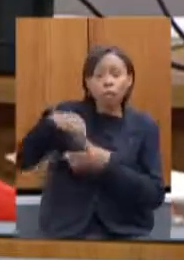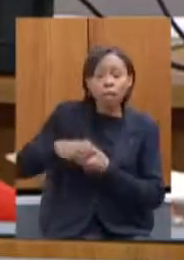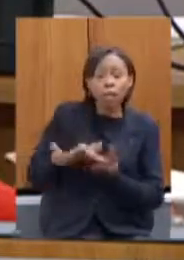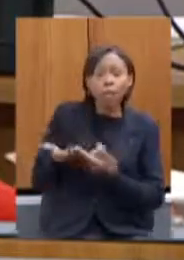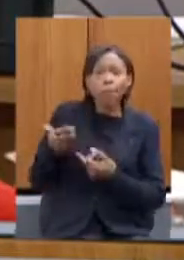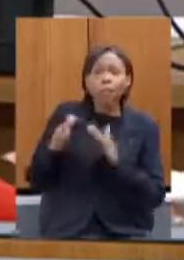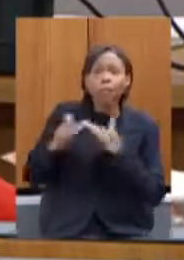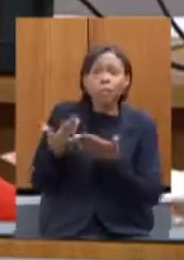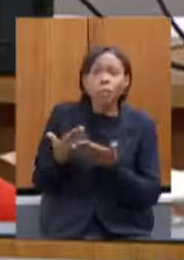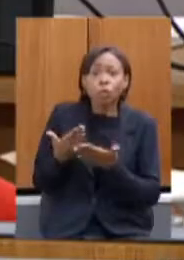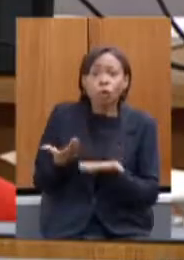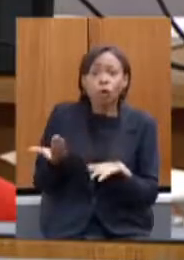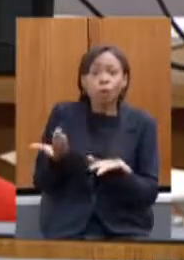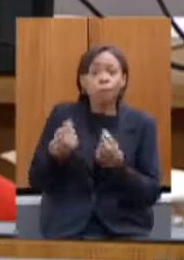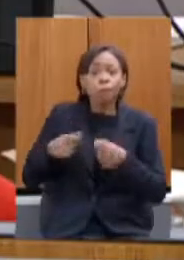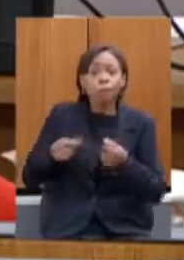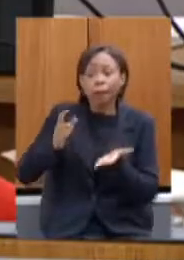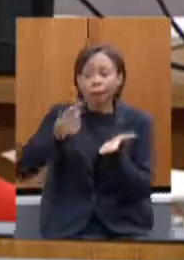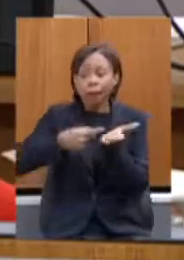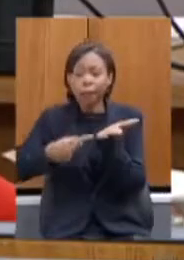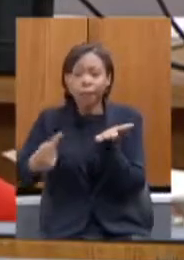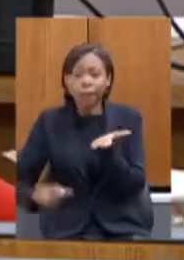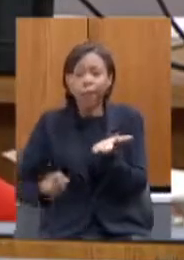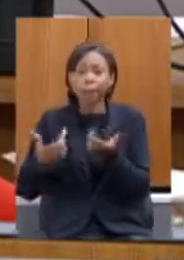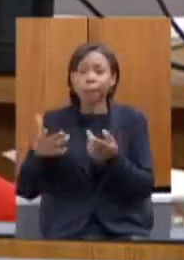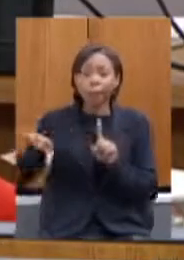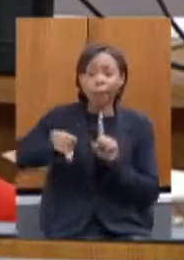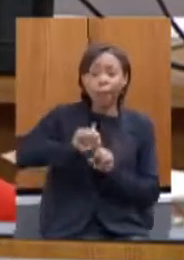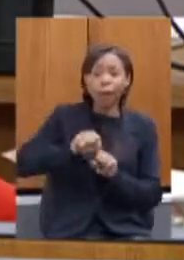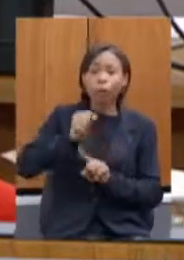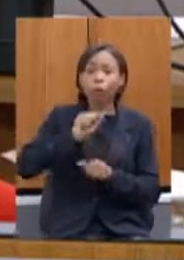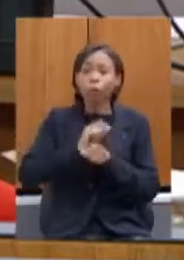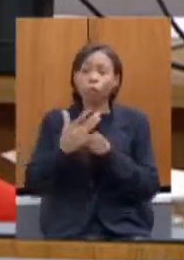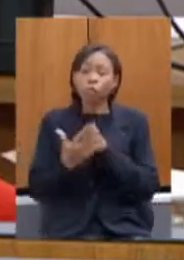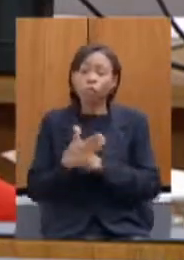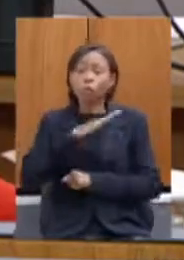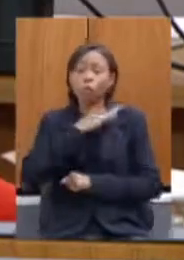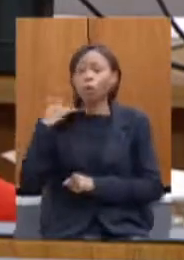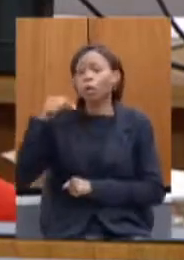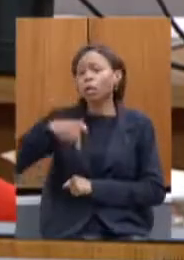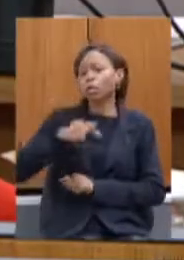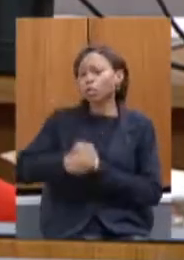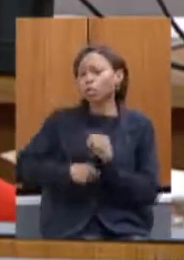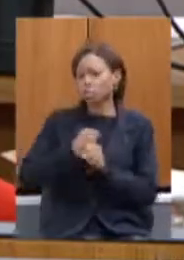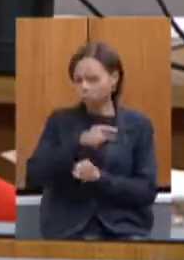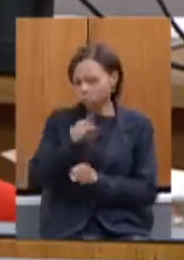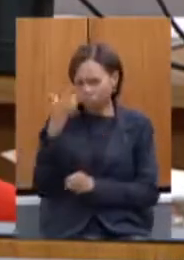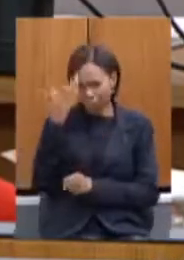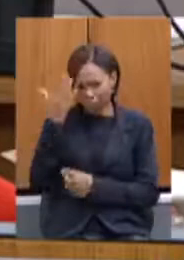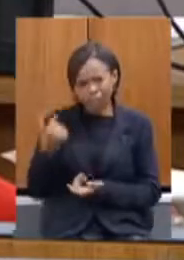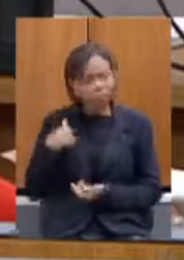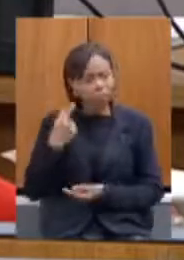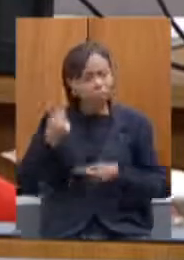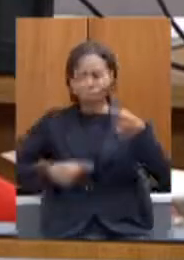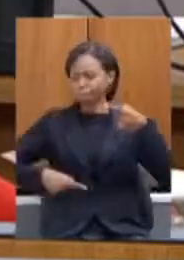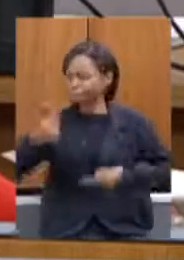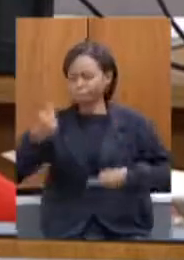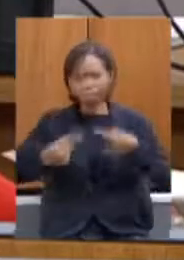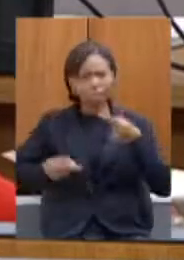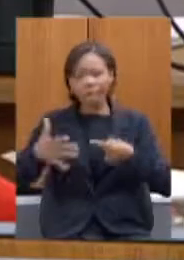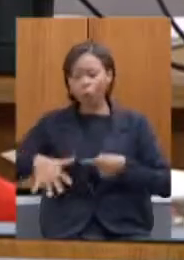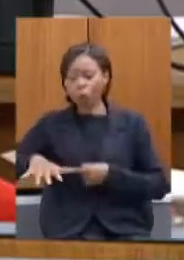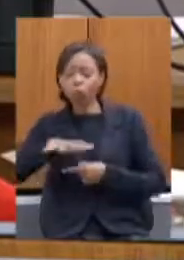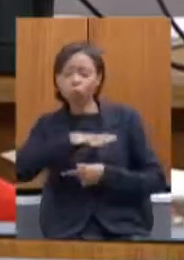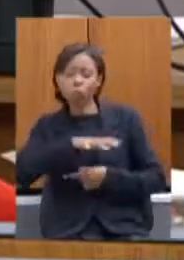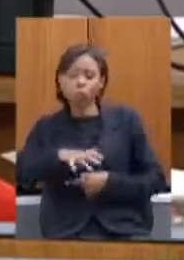obrigados a quebrar isolamento social tiveram covid e morreram de covid esse ano então eu não vou fazer essa discussão de que tem setores que estão